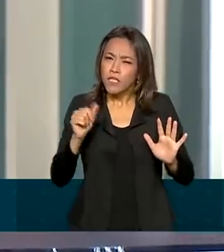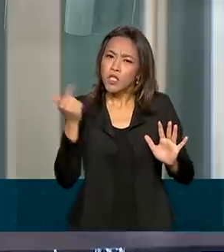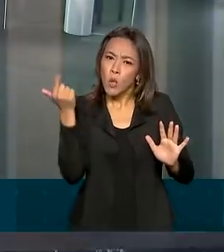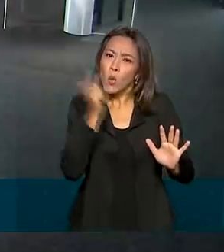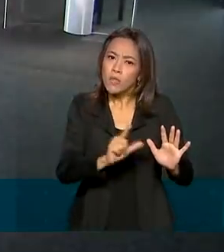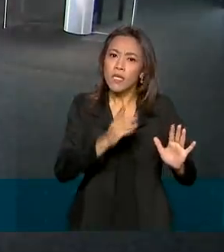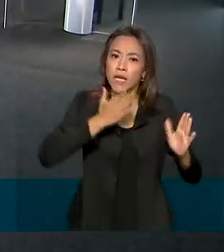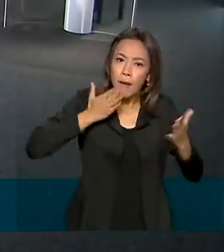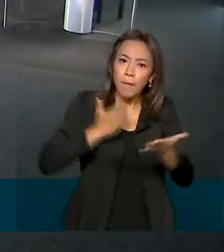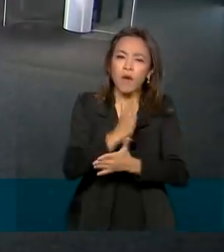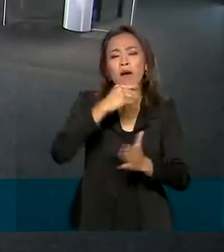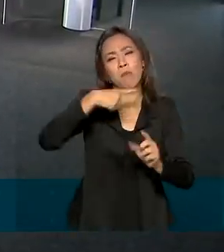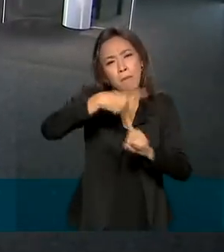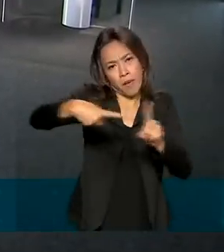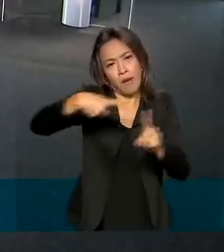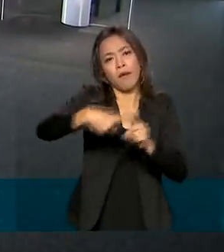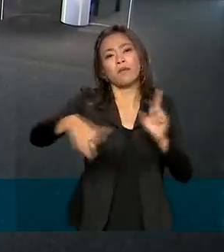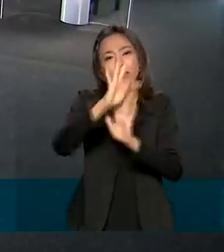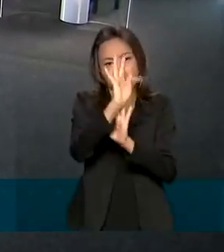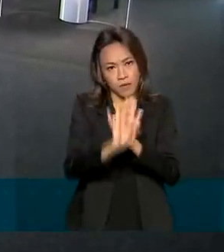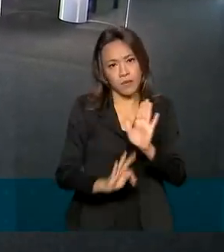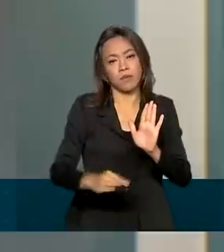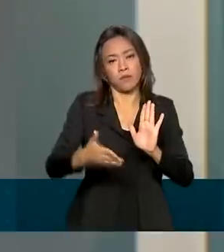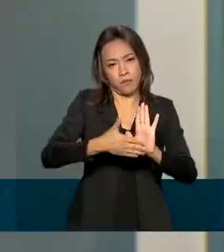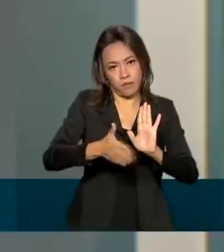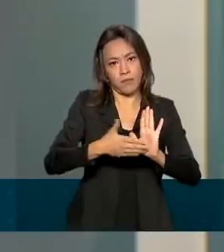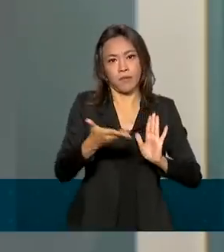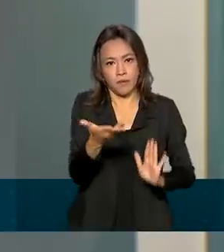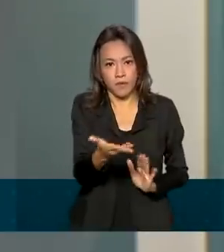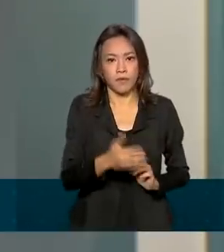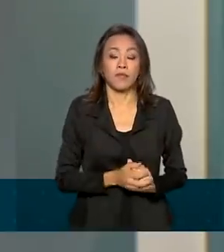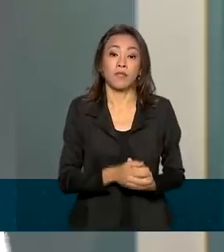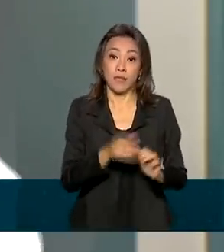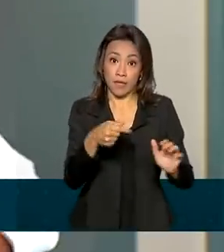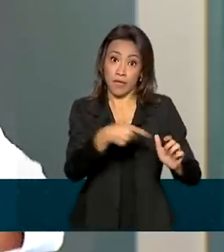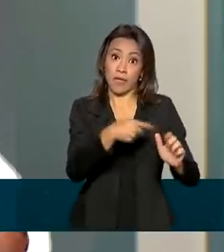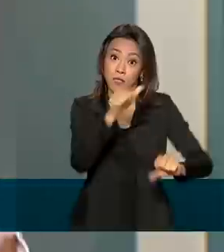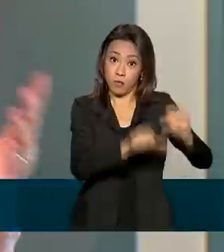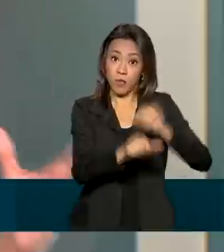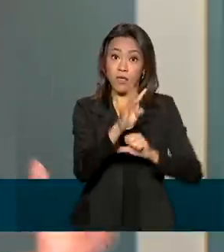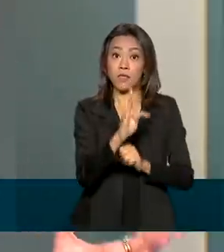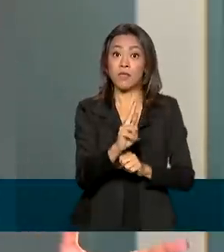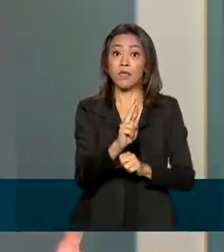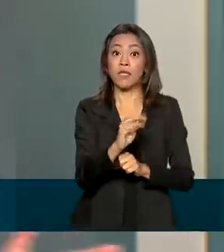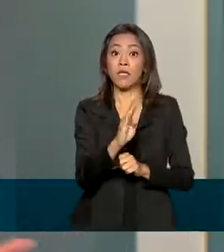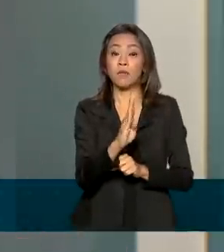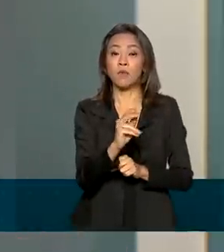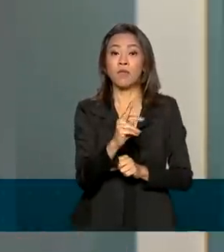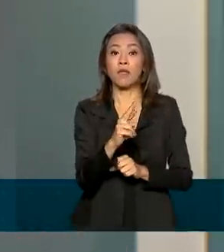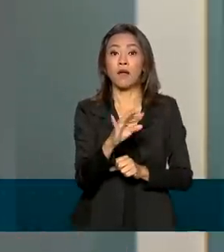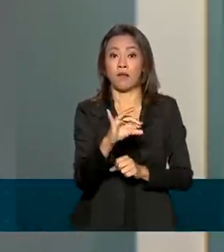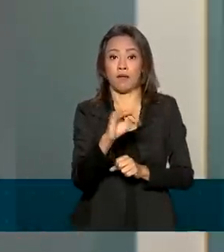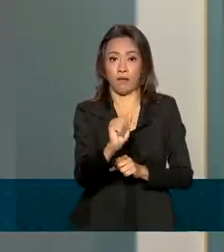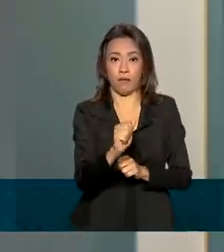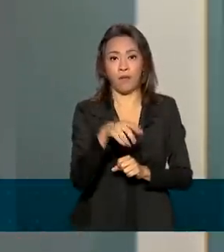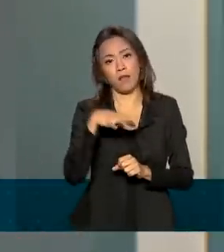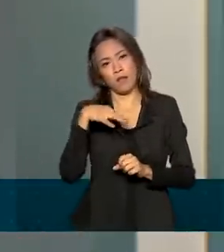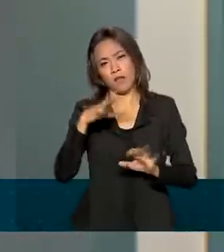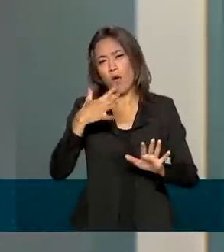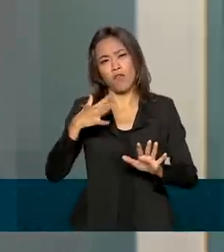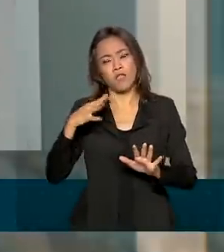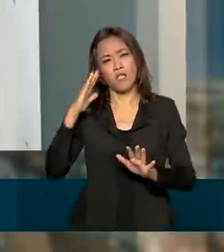aprovar em partes essa reforma tributária. Talvez não saia do tamanho que foi